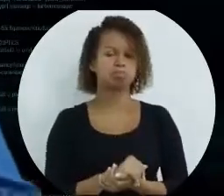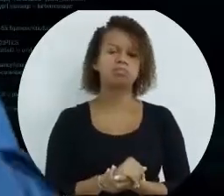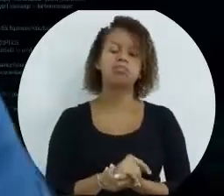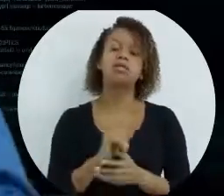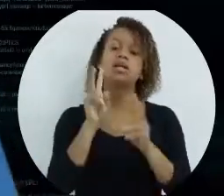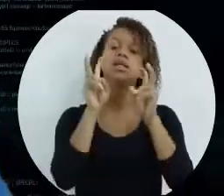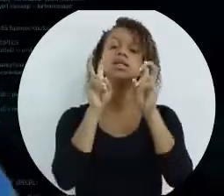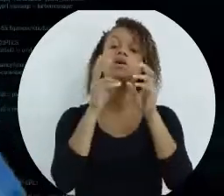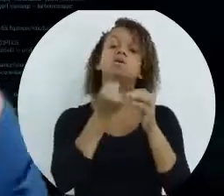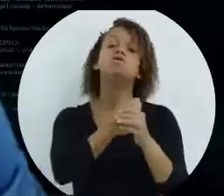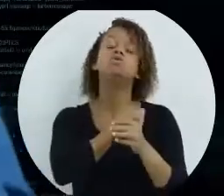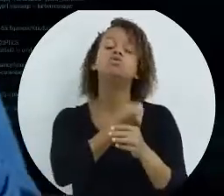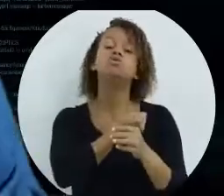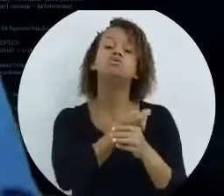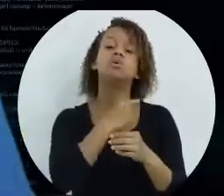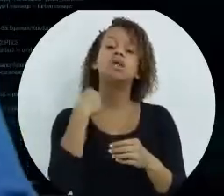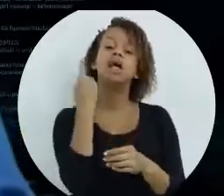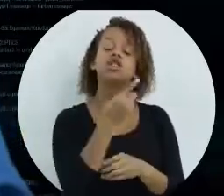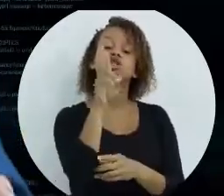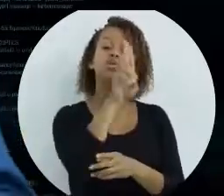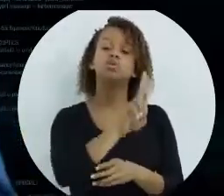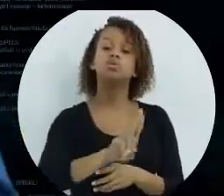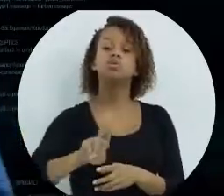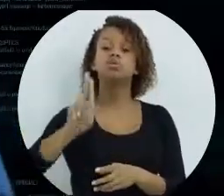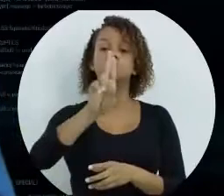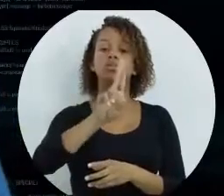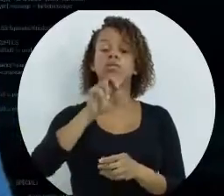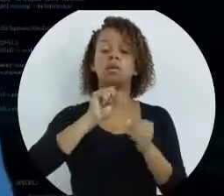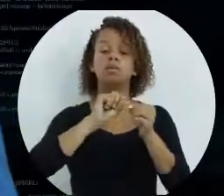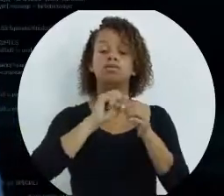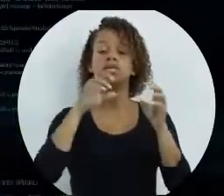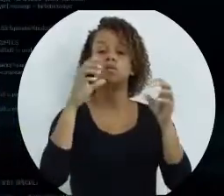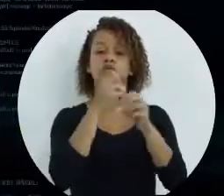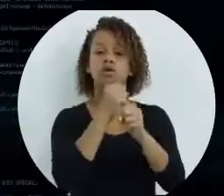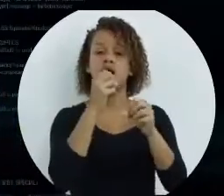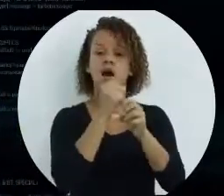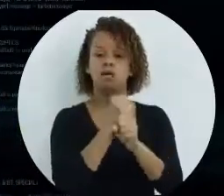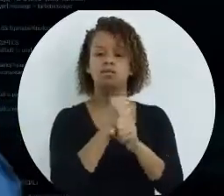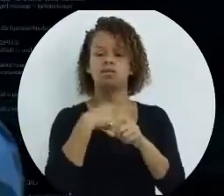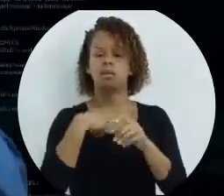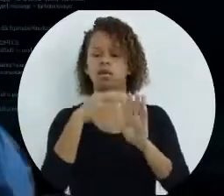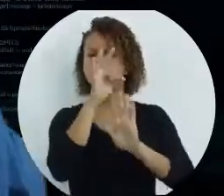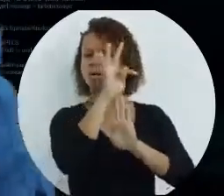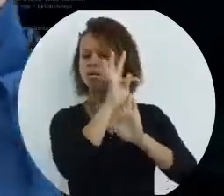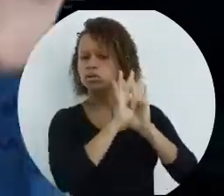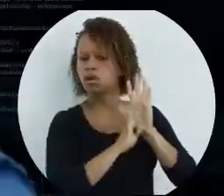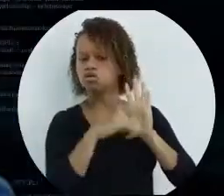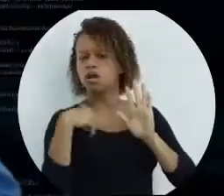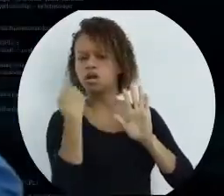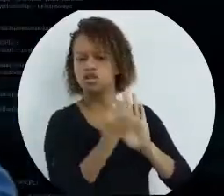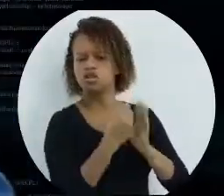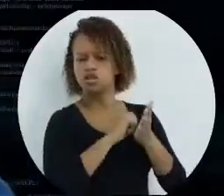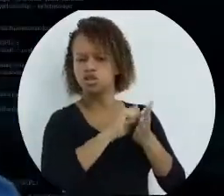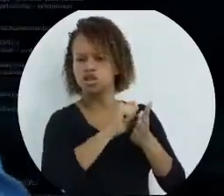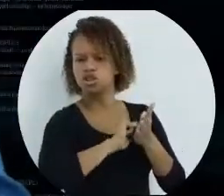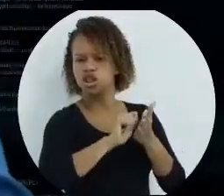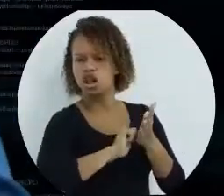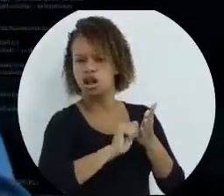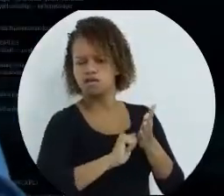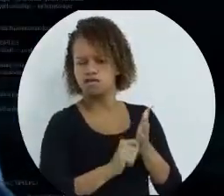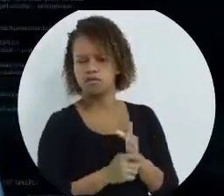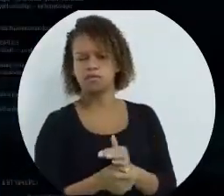eles são os números que a gente usa para poder fazer os cálculos. Também são os textos que a gente escreve literalmente.